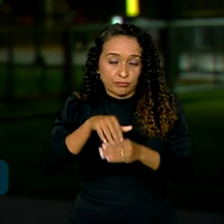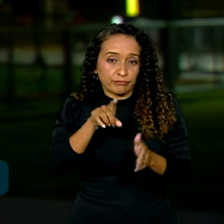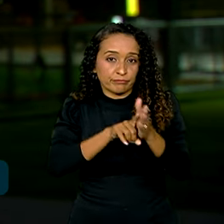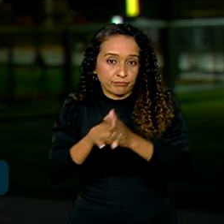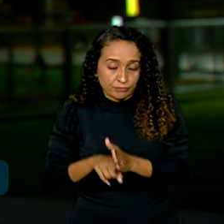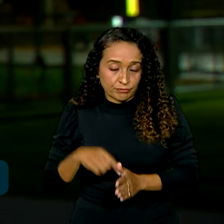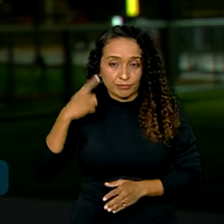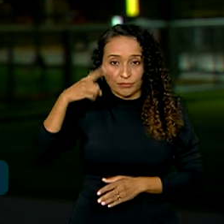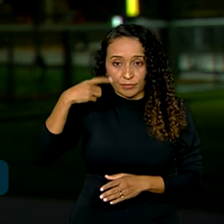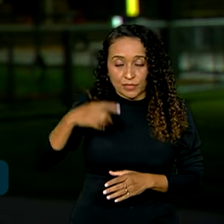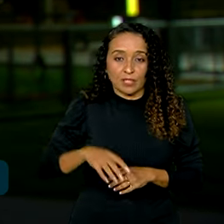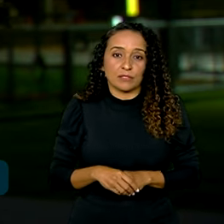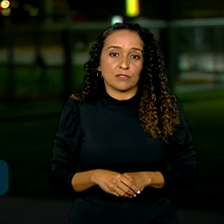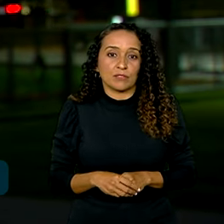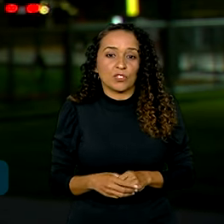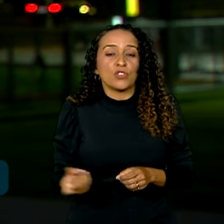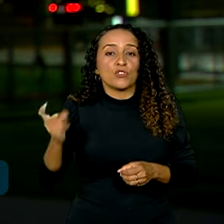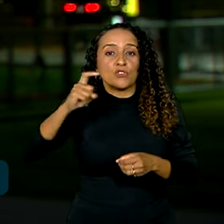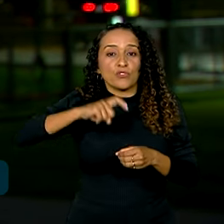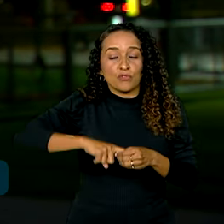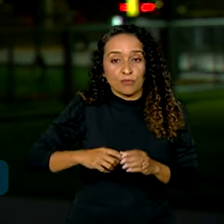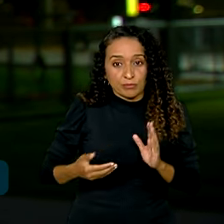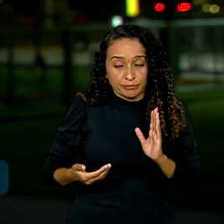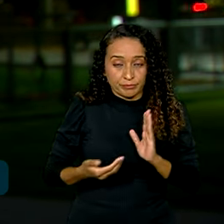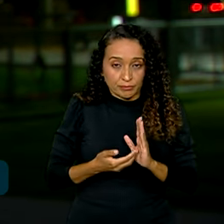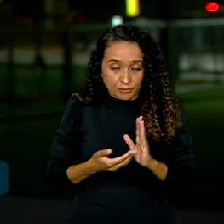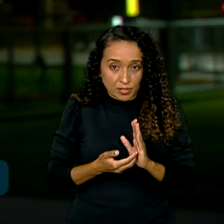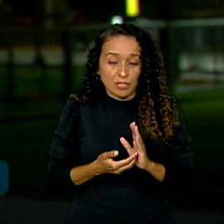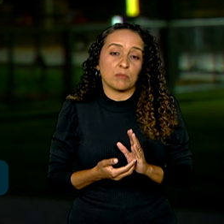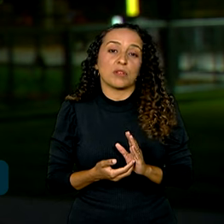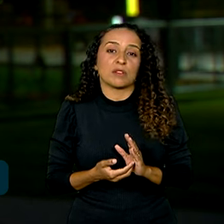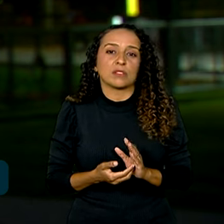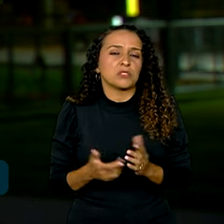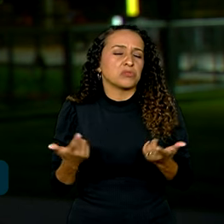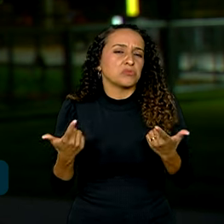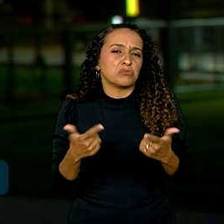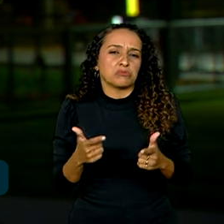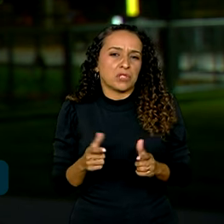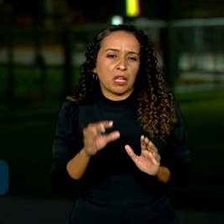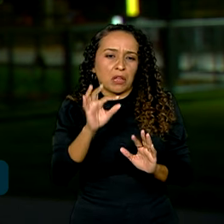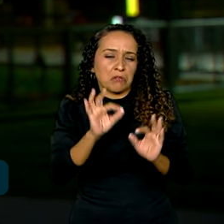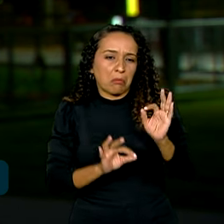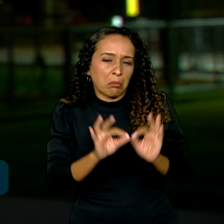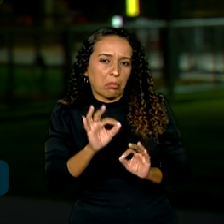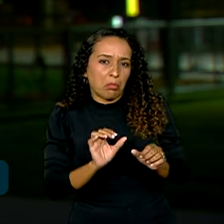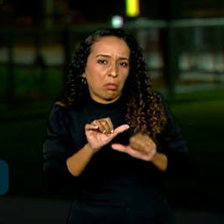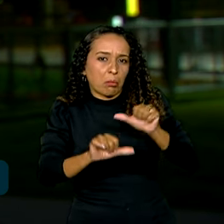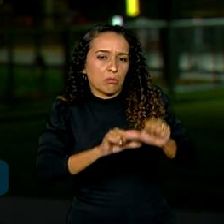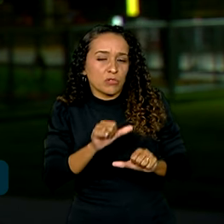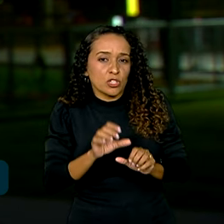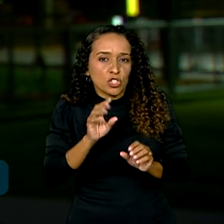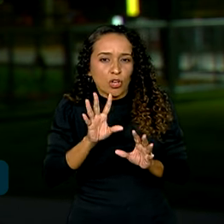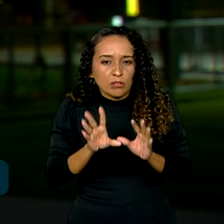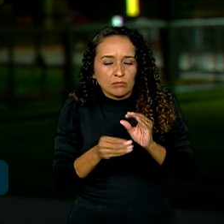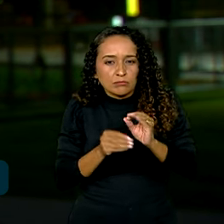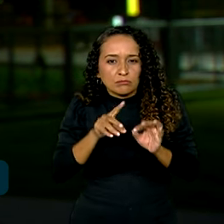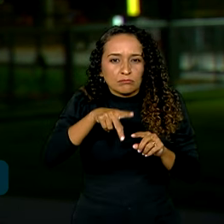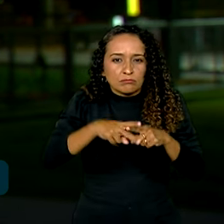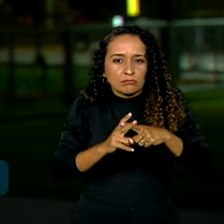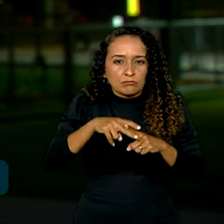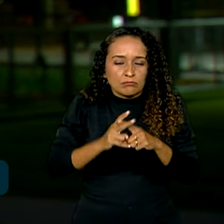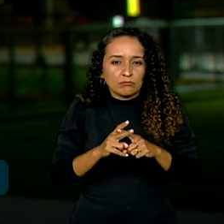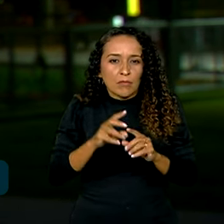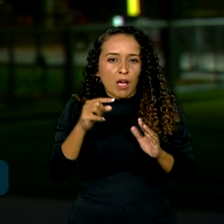pelos deputados. De volta à Câmara, então, não houve maiores mudanças no texto e sim ajustes, com